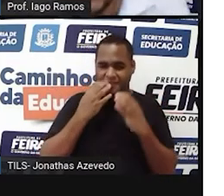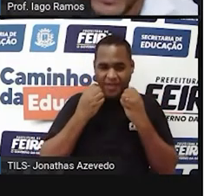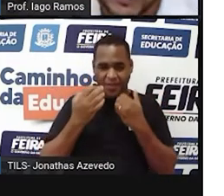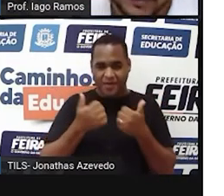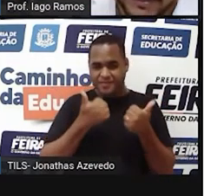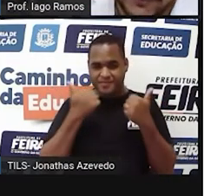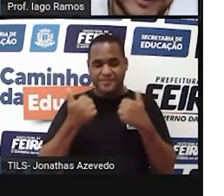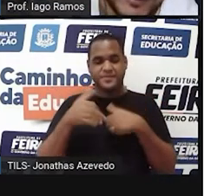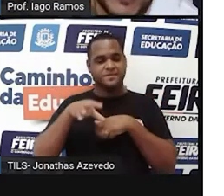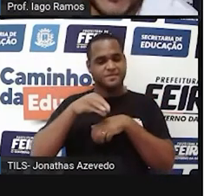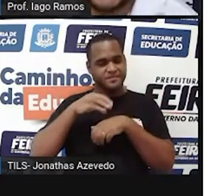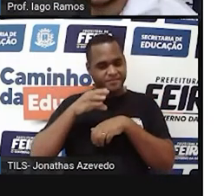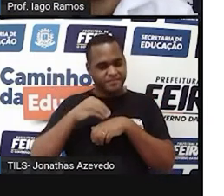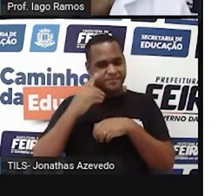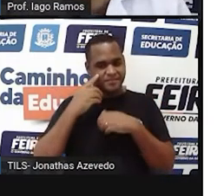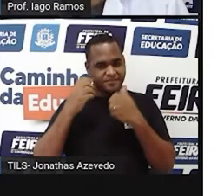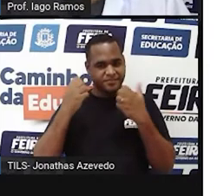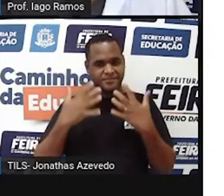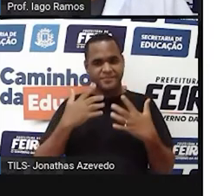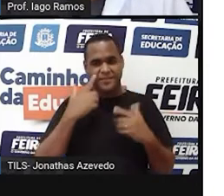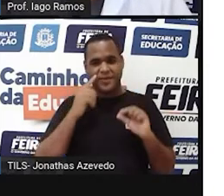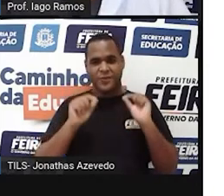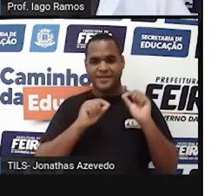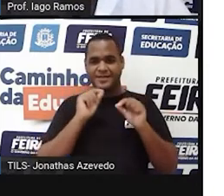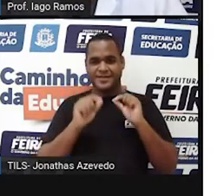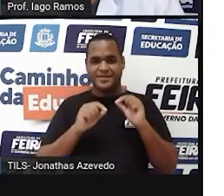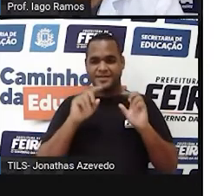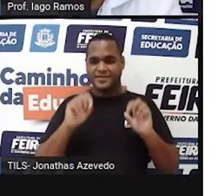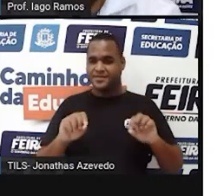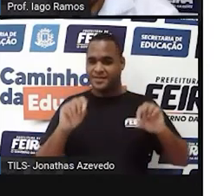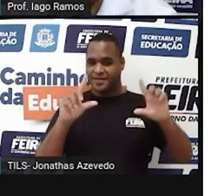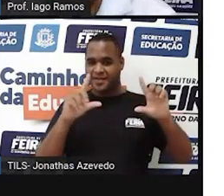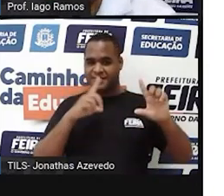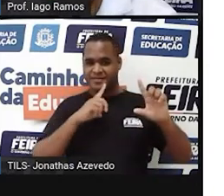Eu estou trazendo para você aqui. Está na tela.